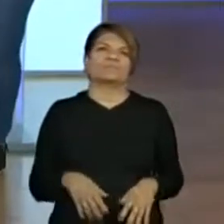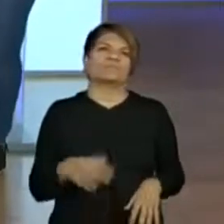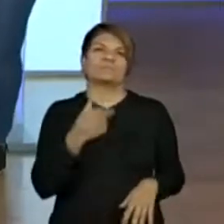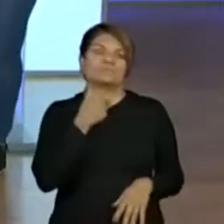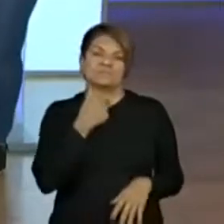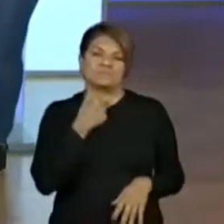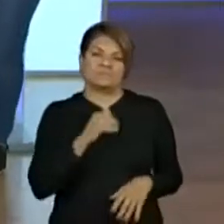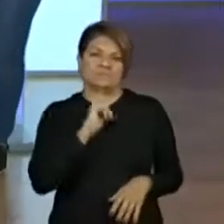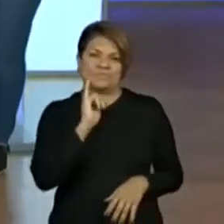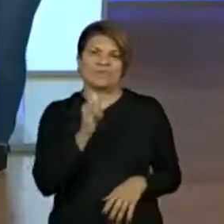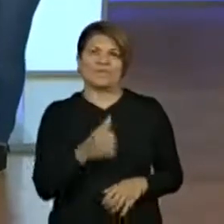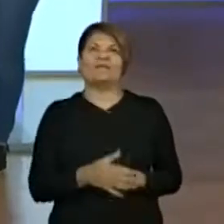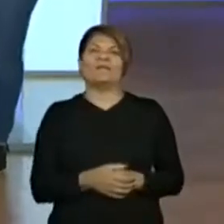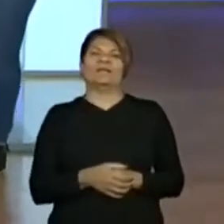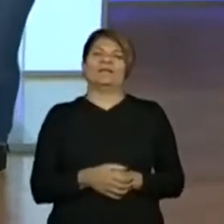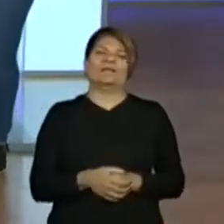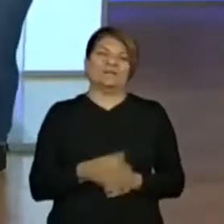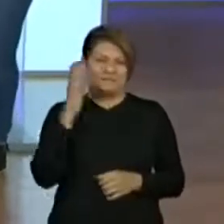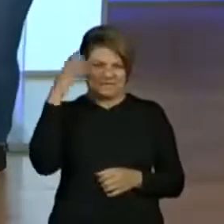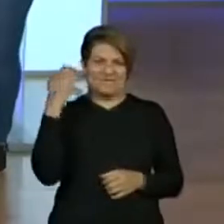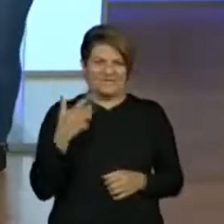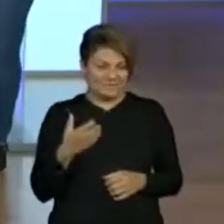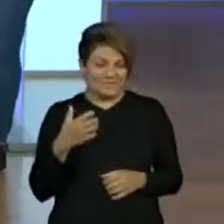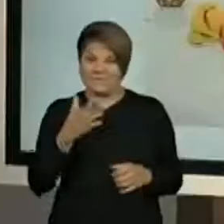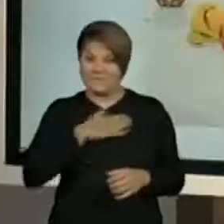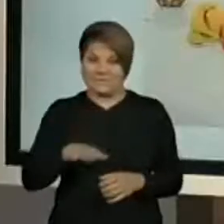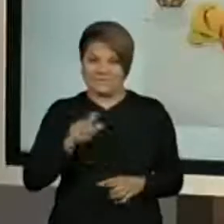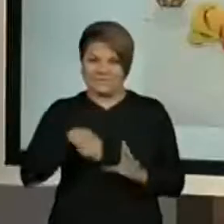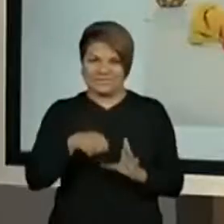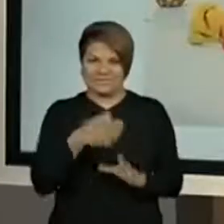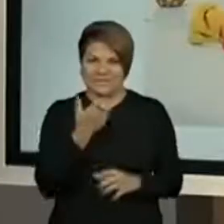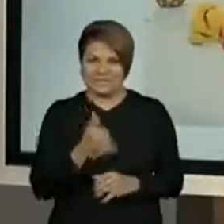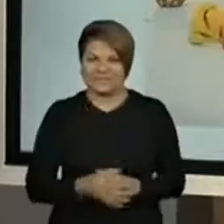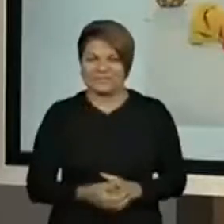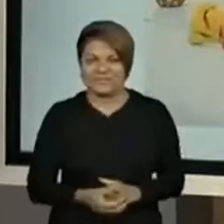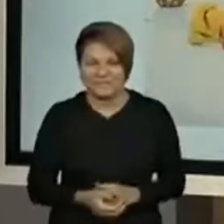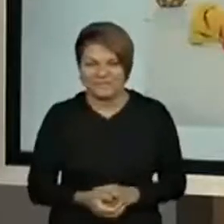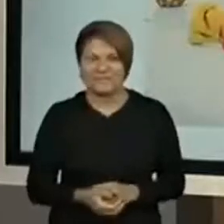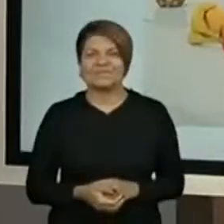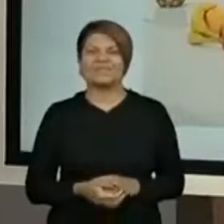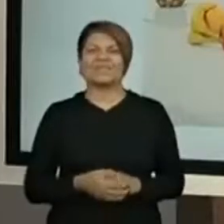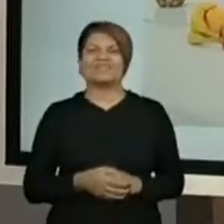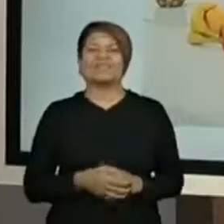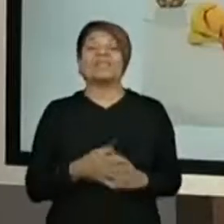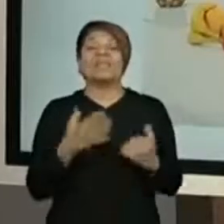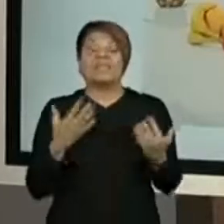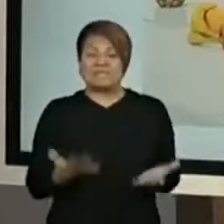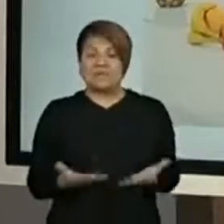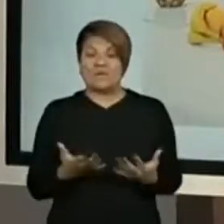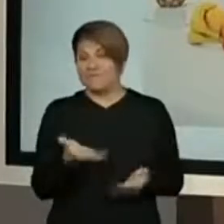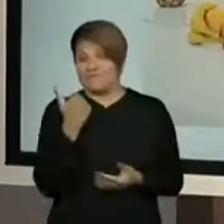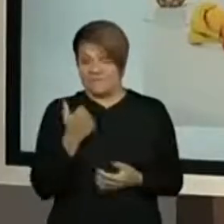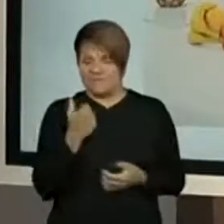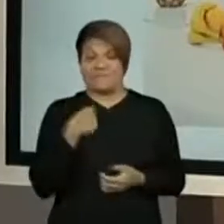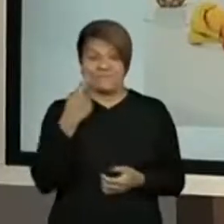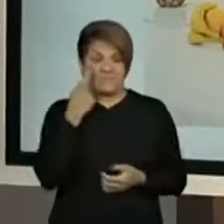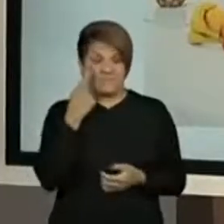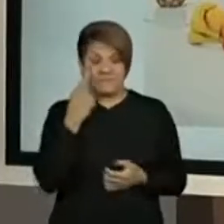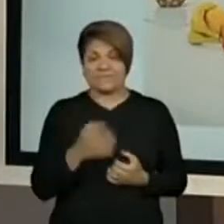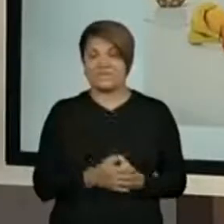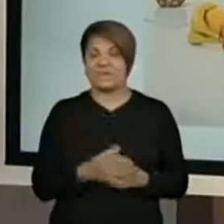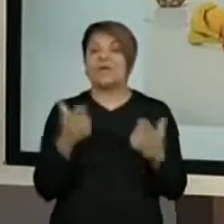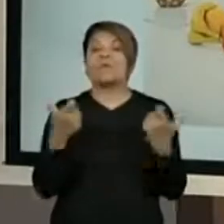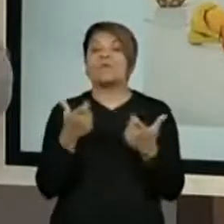Pode contar que eu não gosto de cozinhar. Então, tá bom. Então, vamos lá ver onde a gente